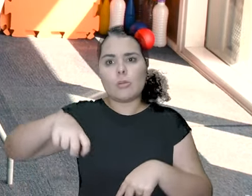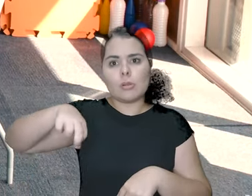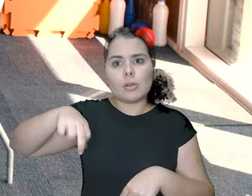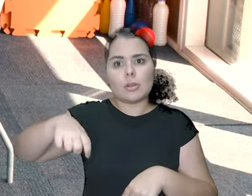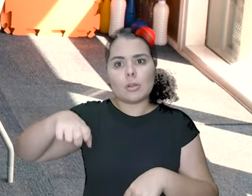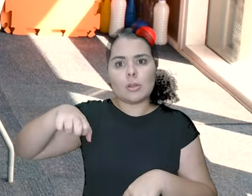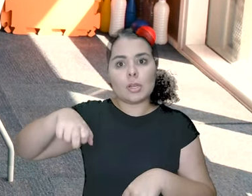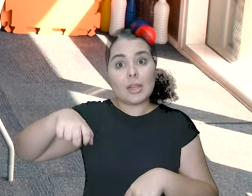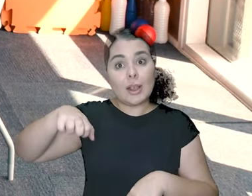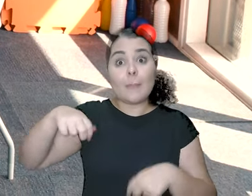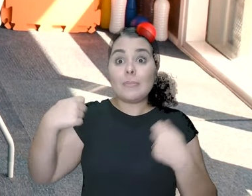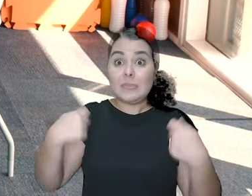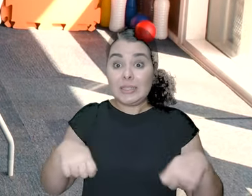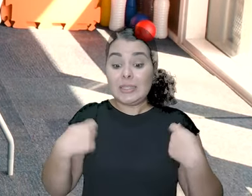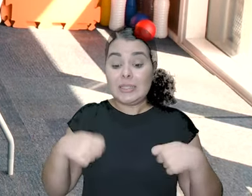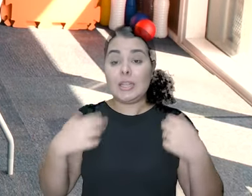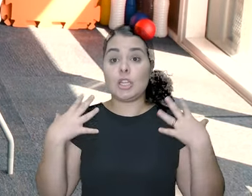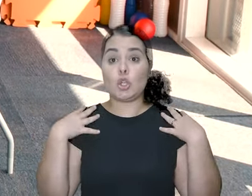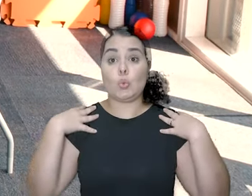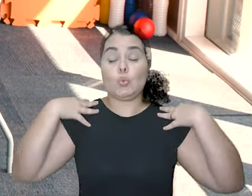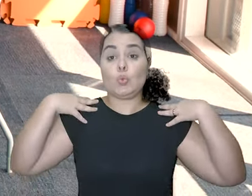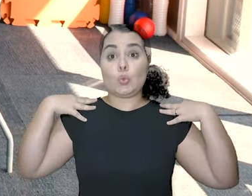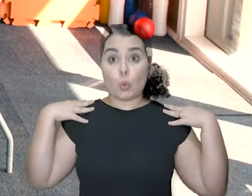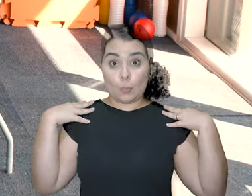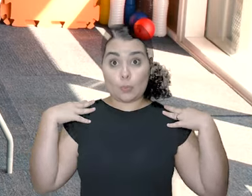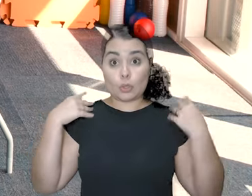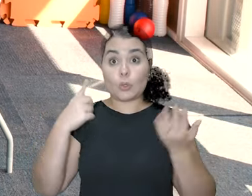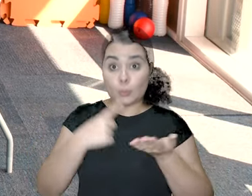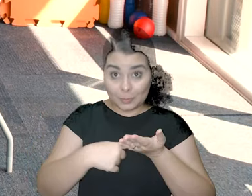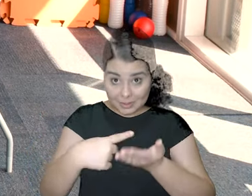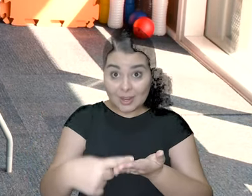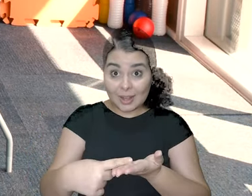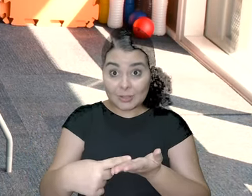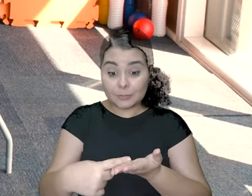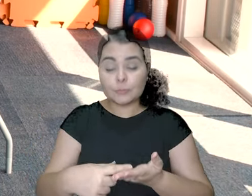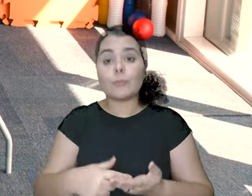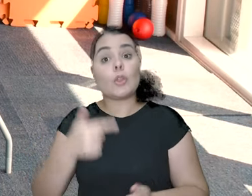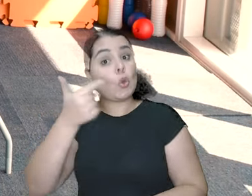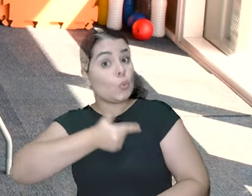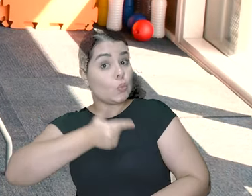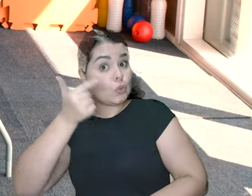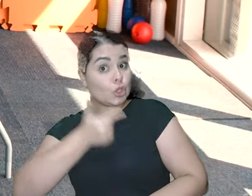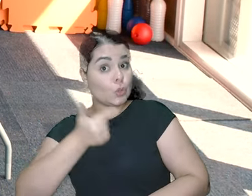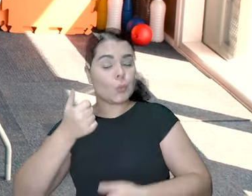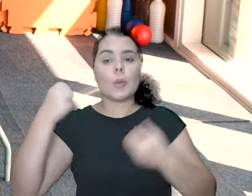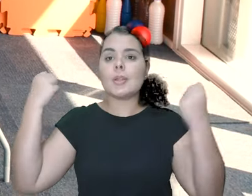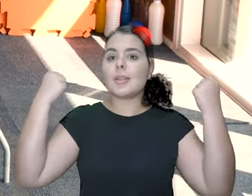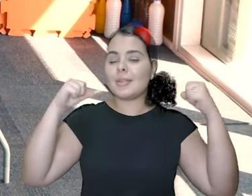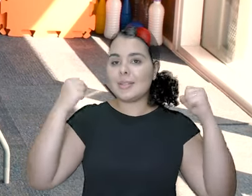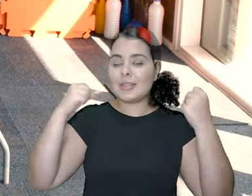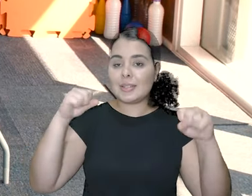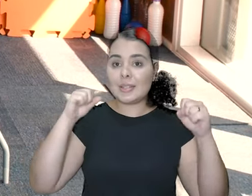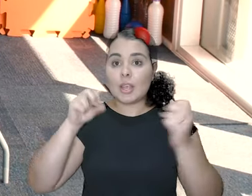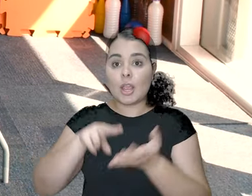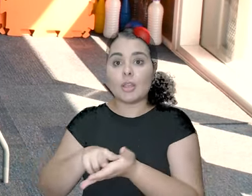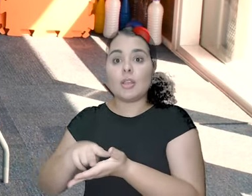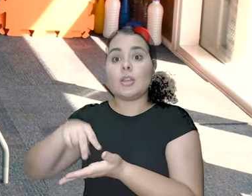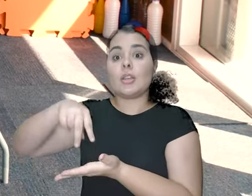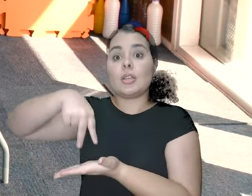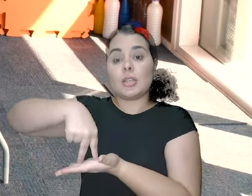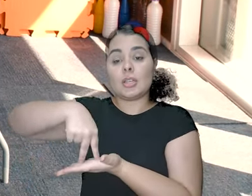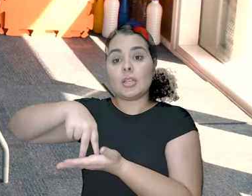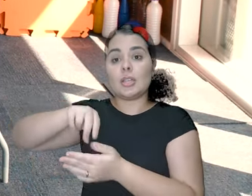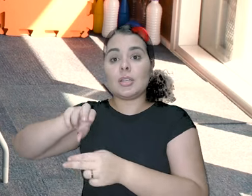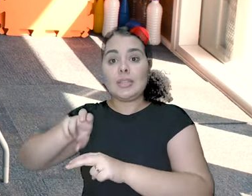elevar o joelho, inclinar o tronco um pouco à frente e solte os ombros. Combinado? O segundo exercício é o